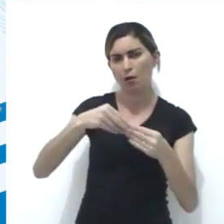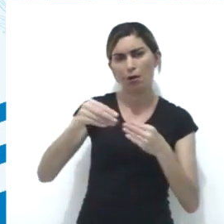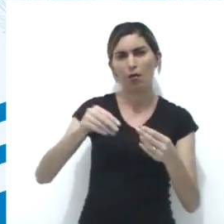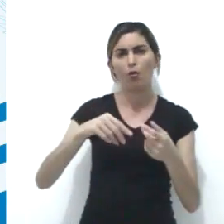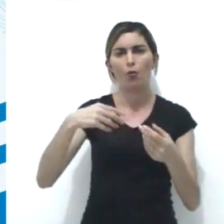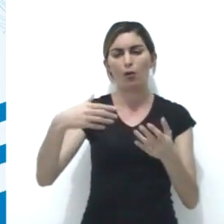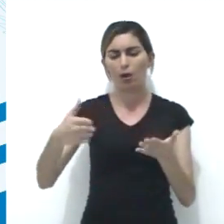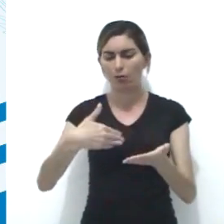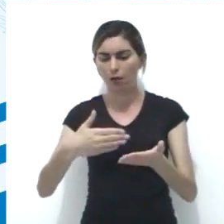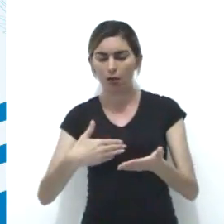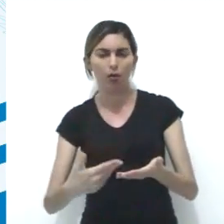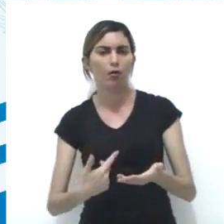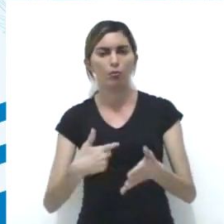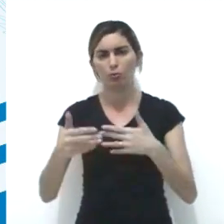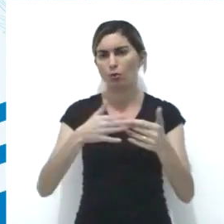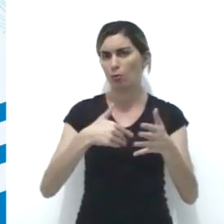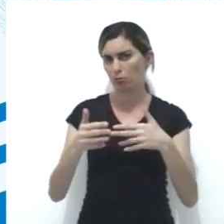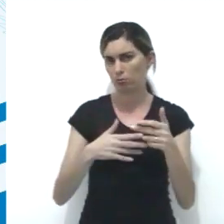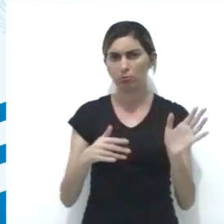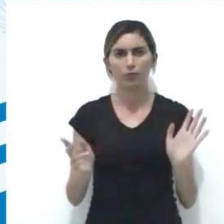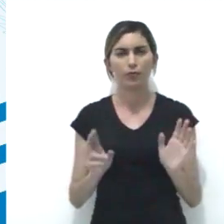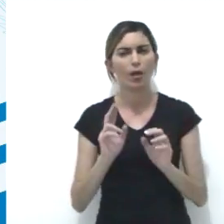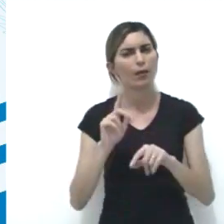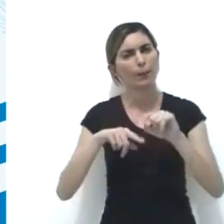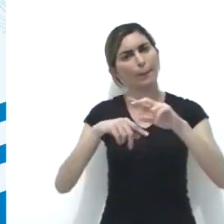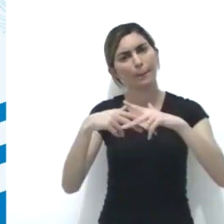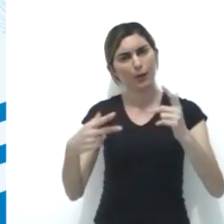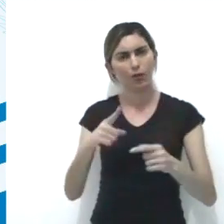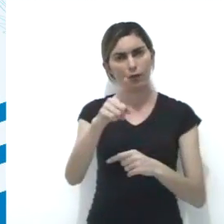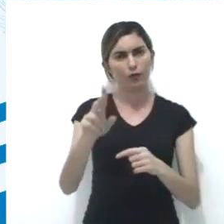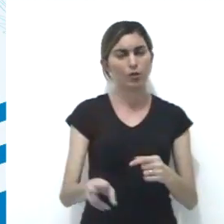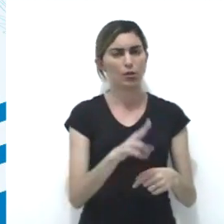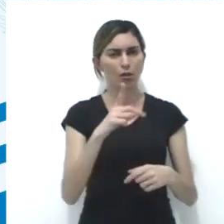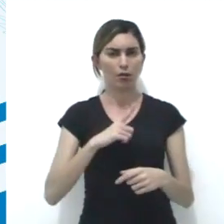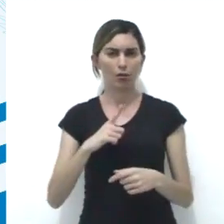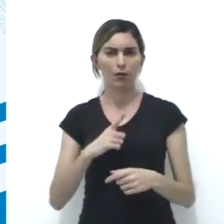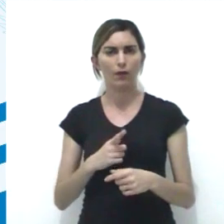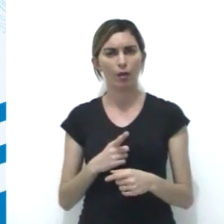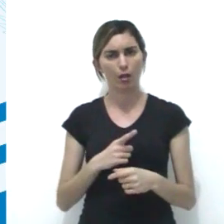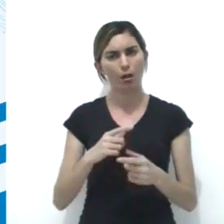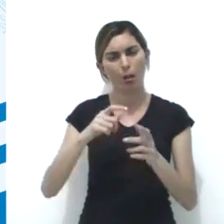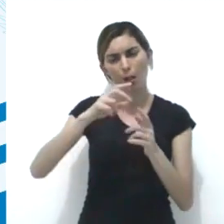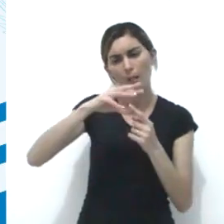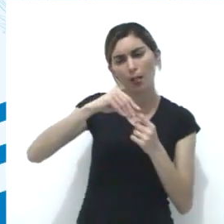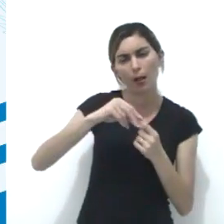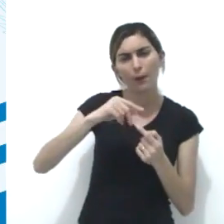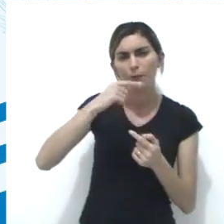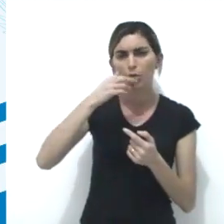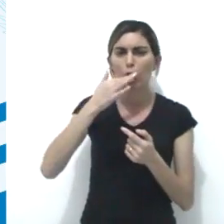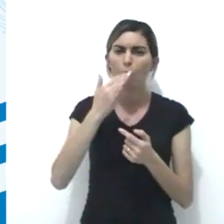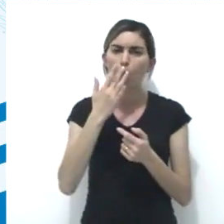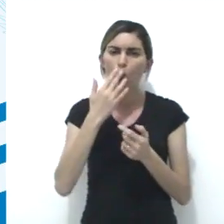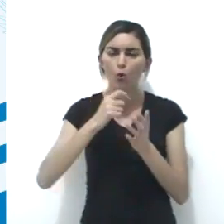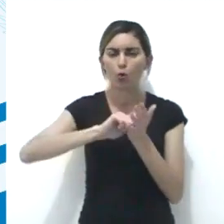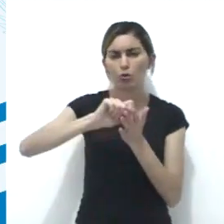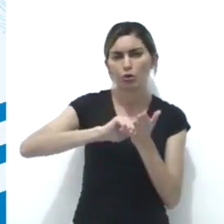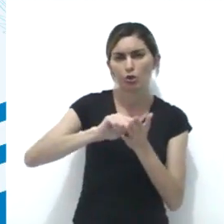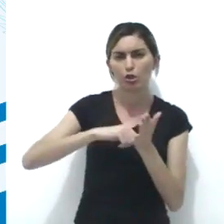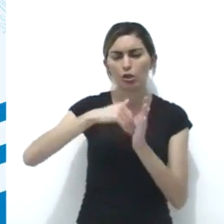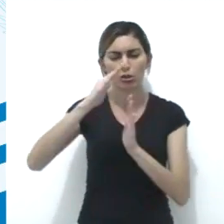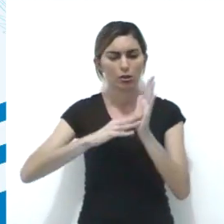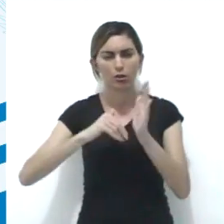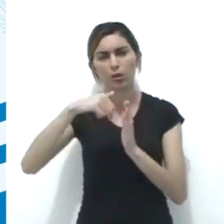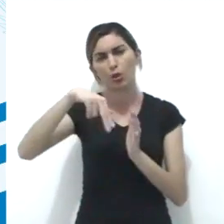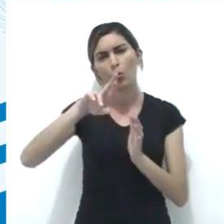papelão, a folha do caderno, qualquer uma. E o material que você tiver à sua mão, lápis de cor, giz de cera,